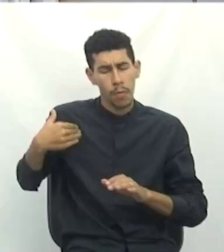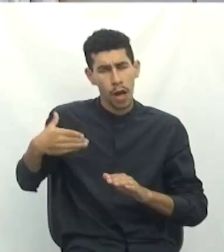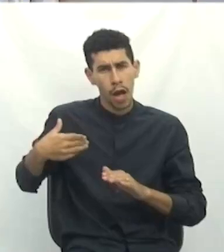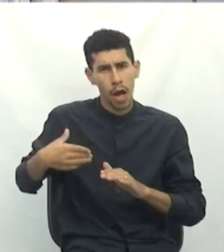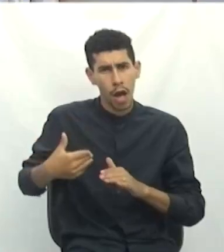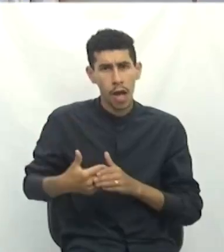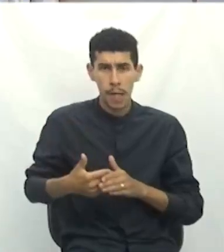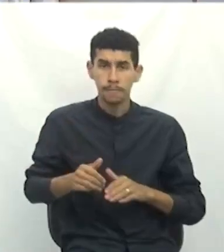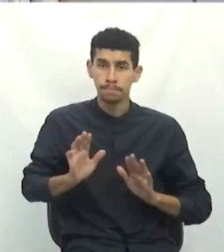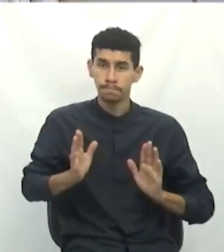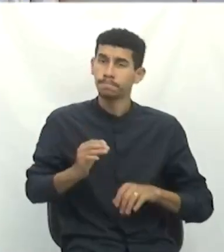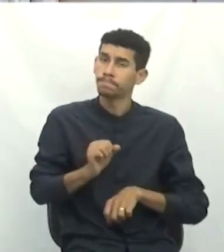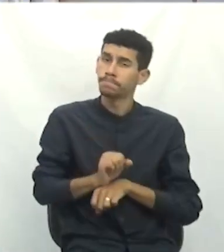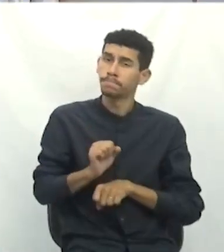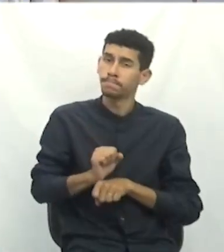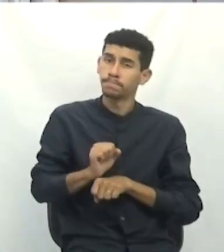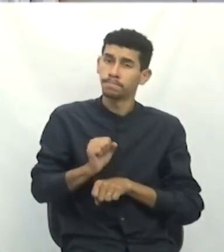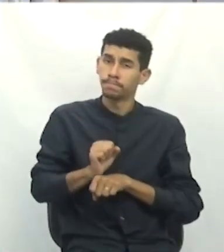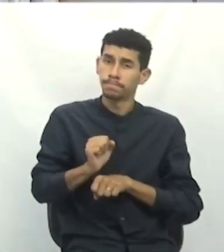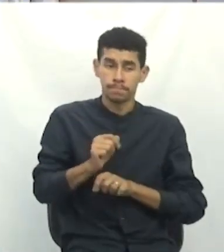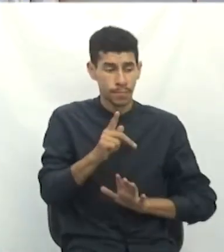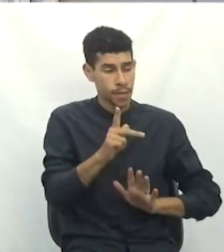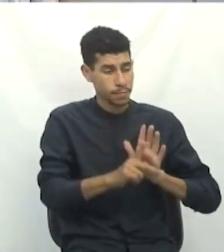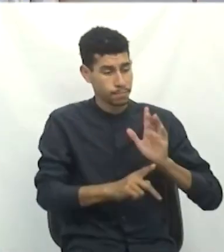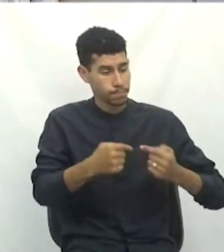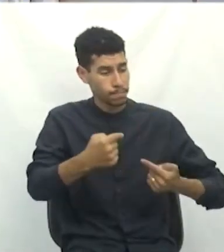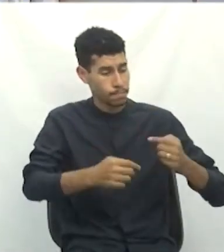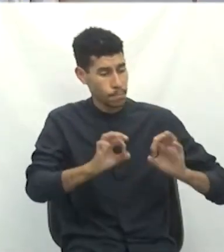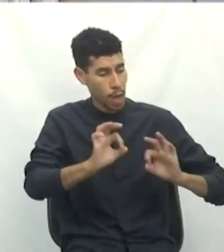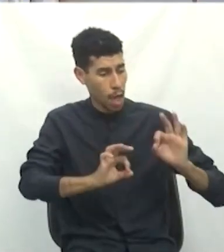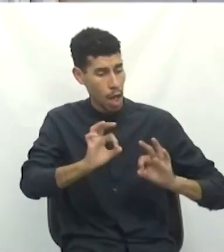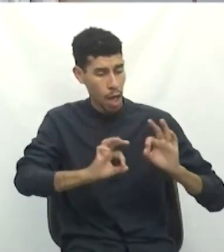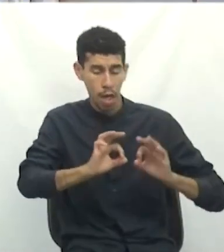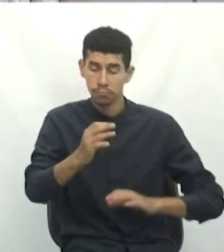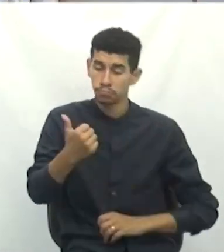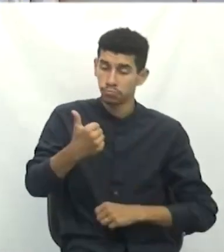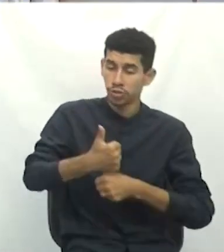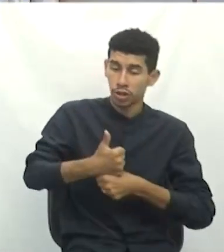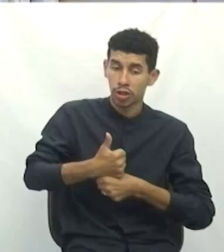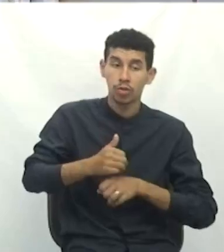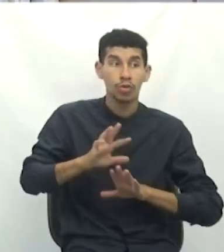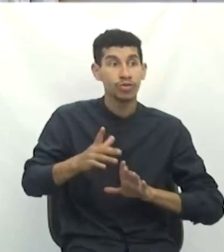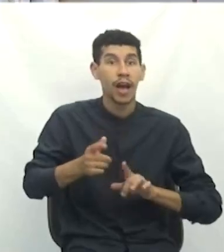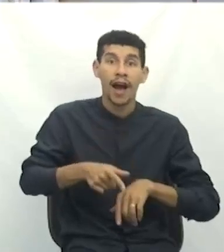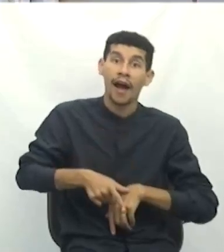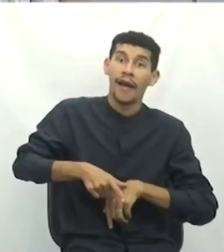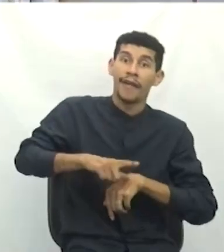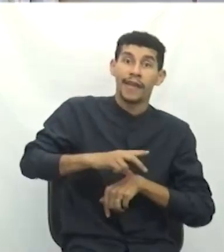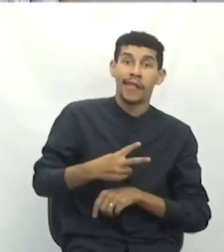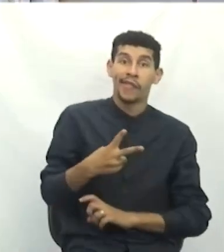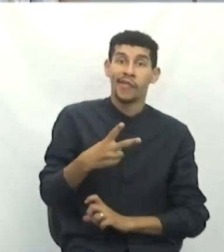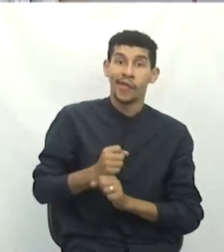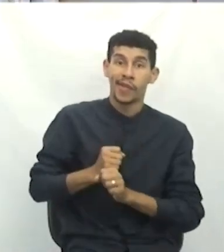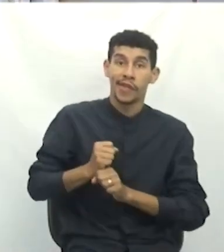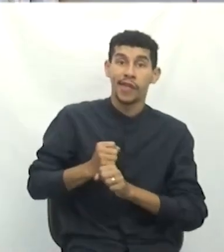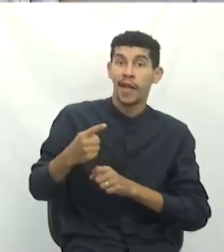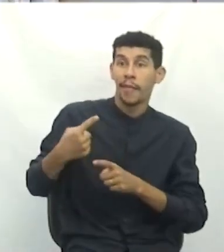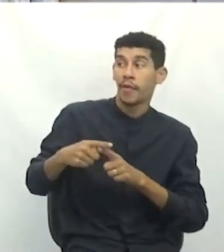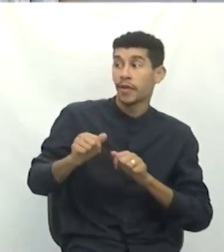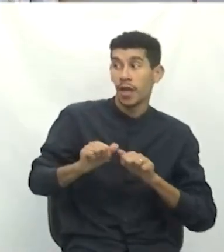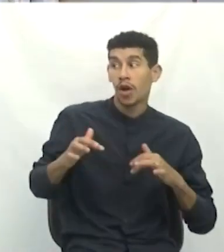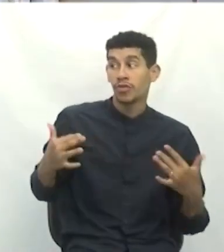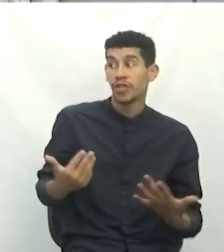realidade, esse plano diretor, ele foi adiado por dois anos, senhor presidente, pela questão das audiências